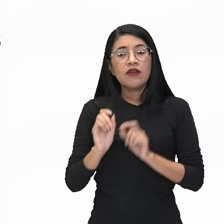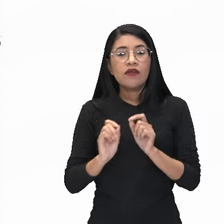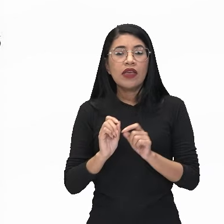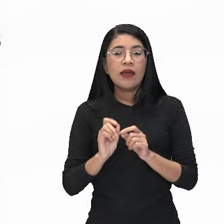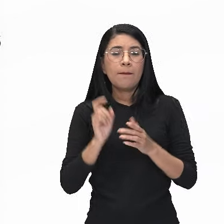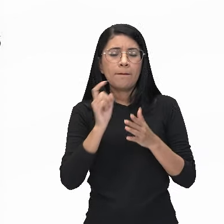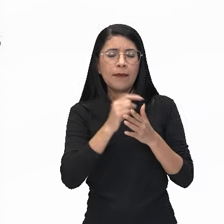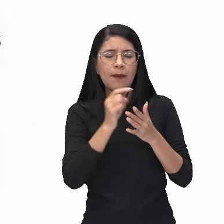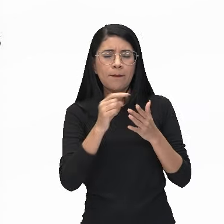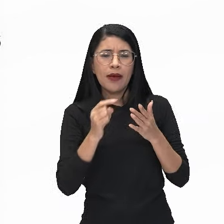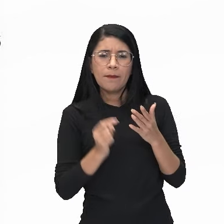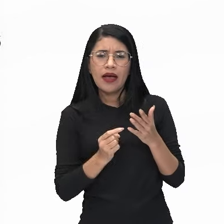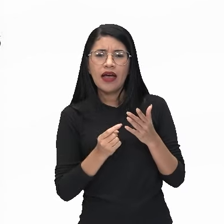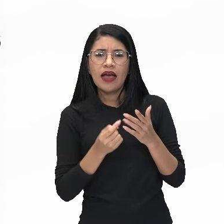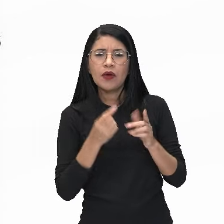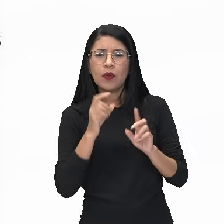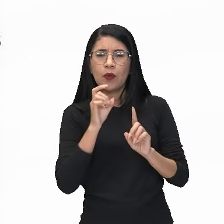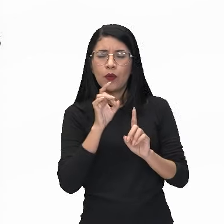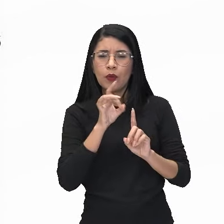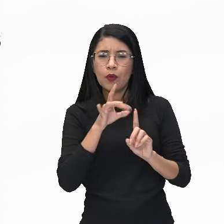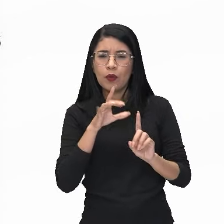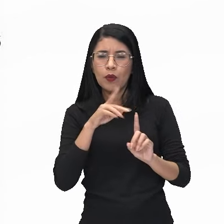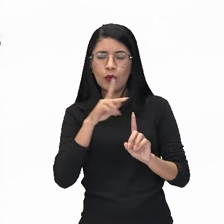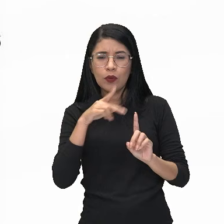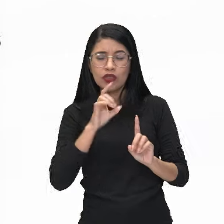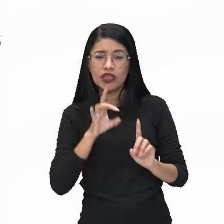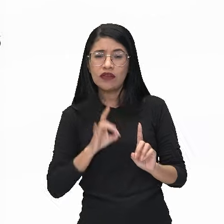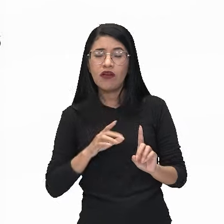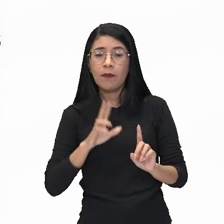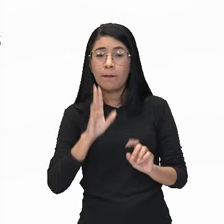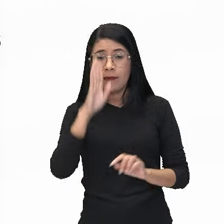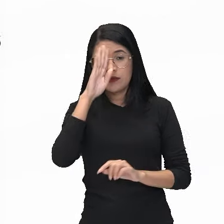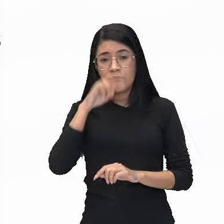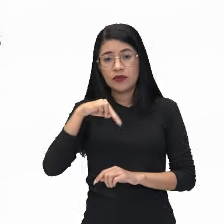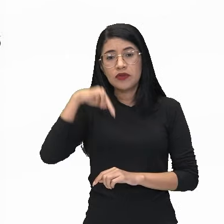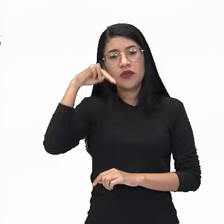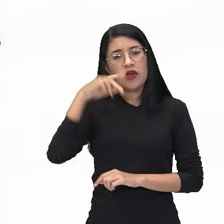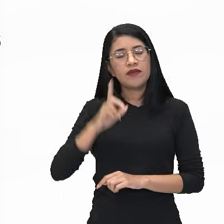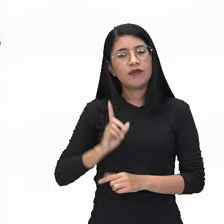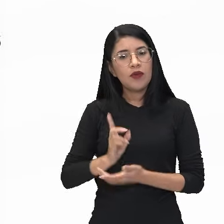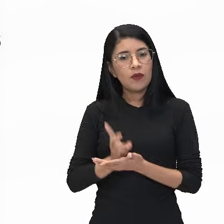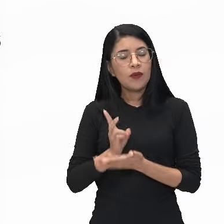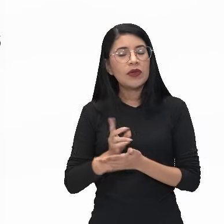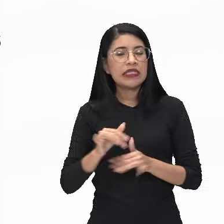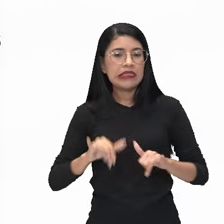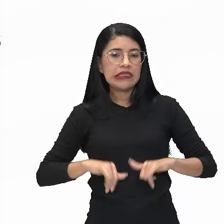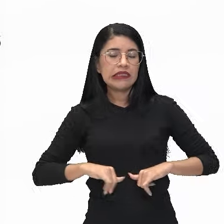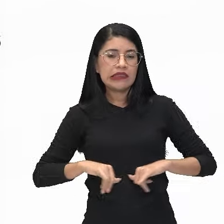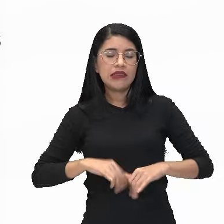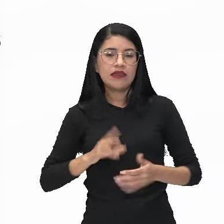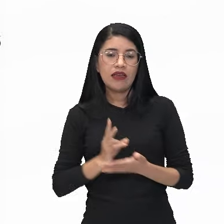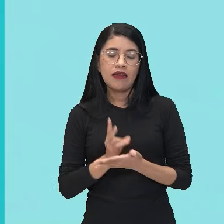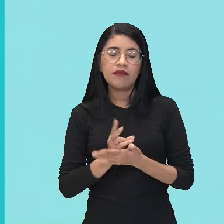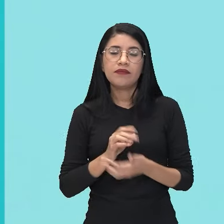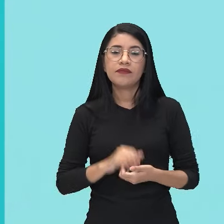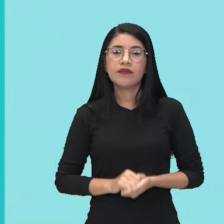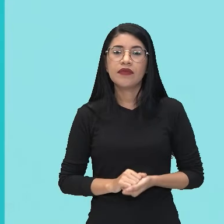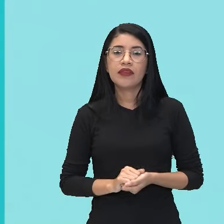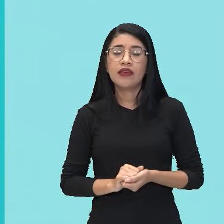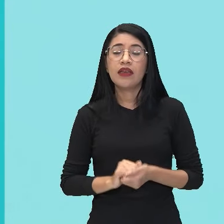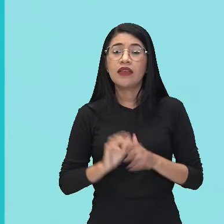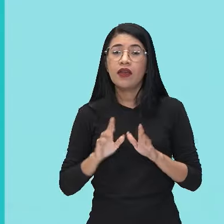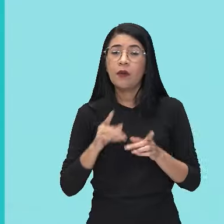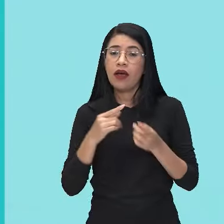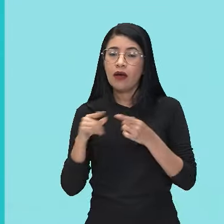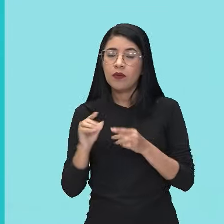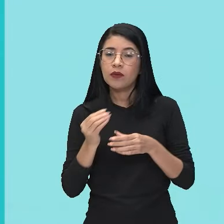apontamentos xenofóbicos a qual a região Norte sofre constantemente. E essa canção, na verdade, ela